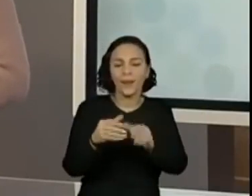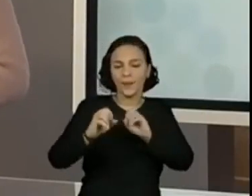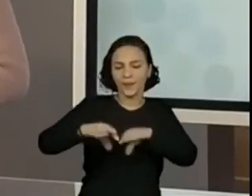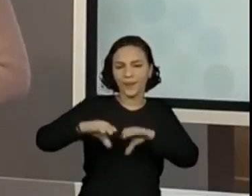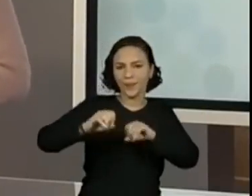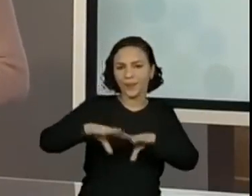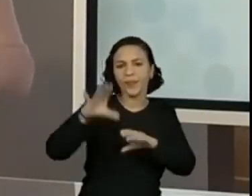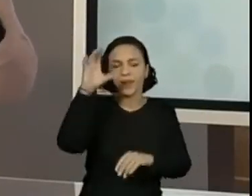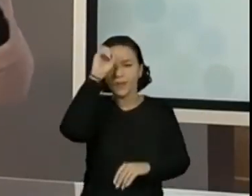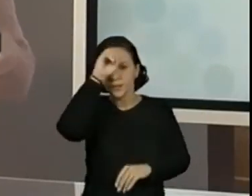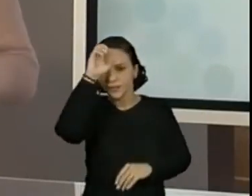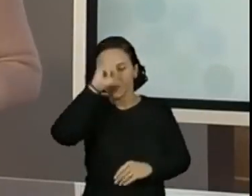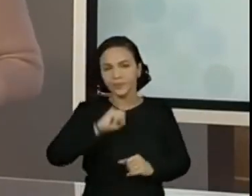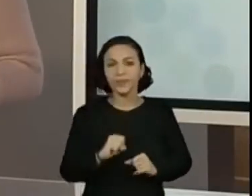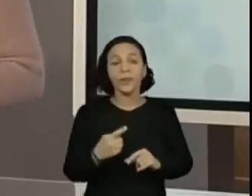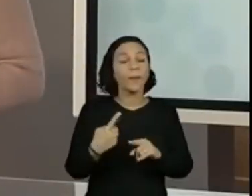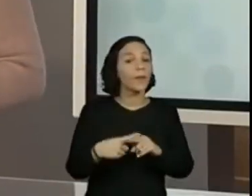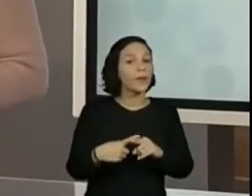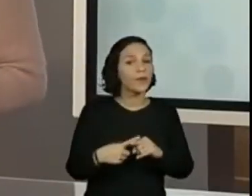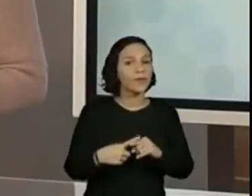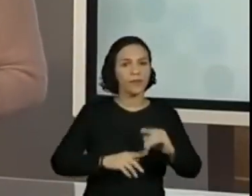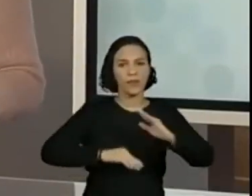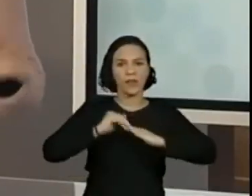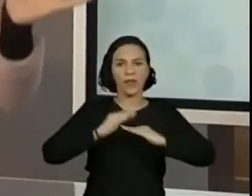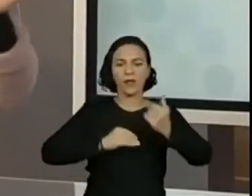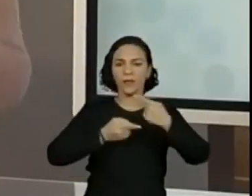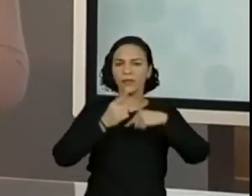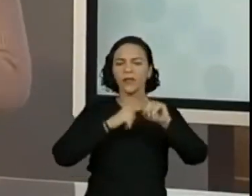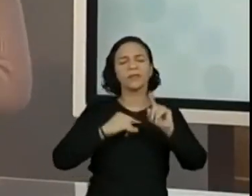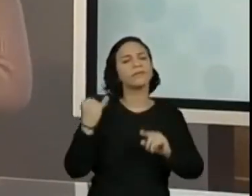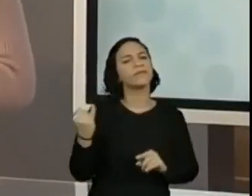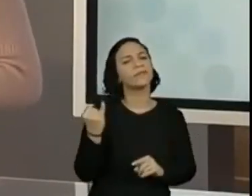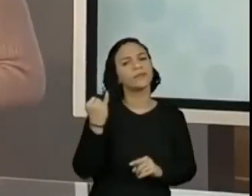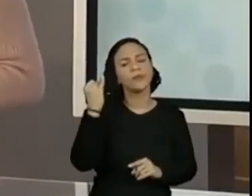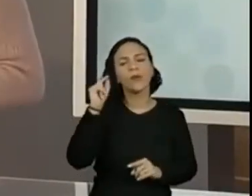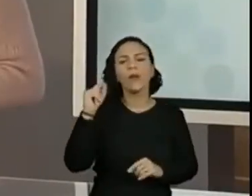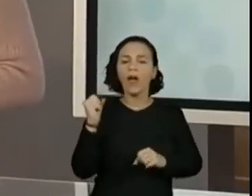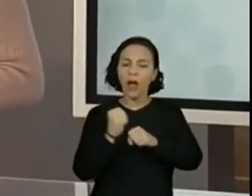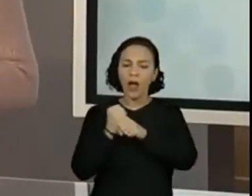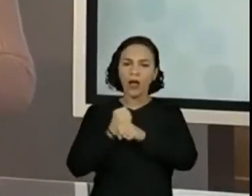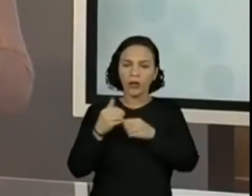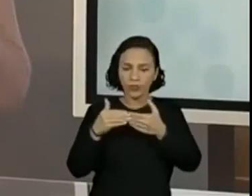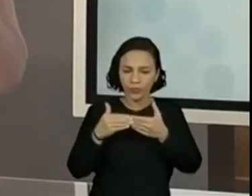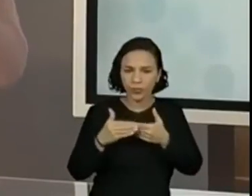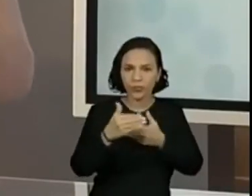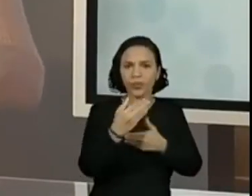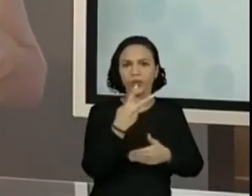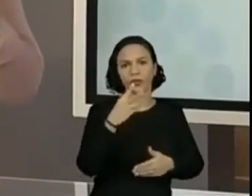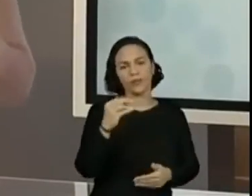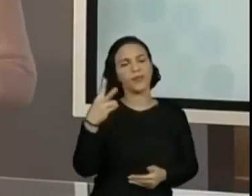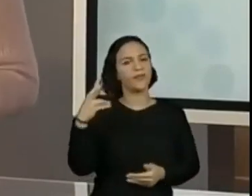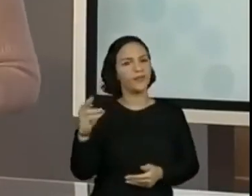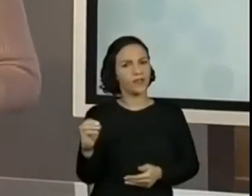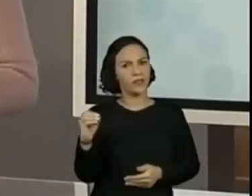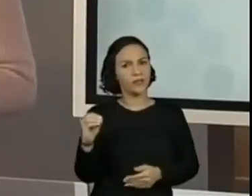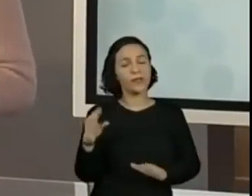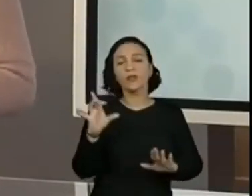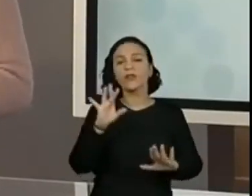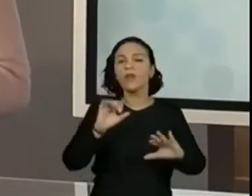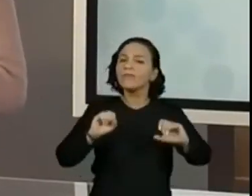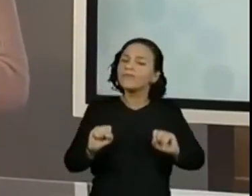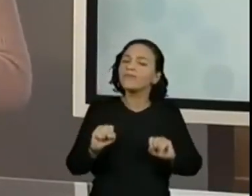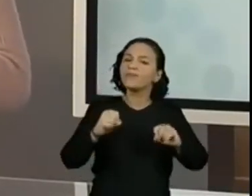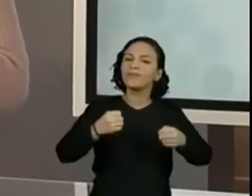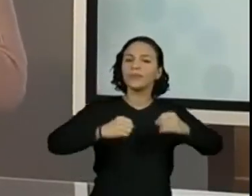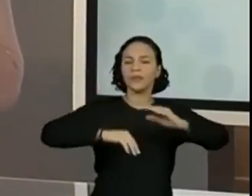crianças. Por quê? São todas habilidades essenciais do ano todo de 2020. Então, a gente está reforçando